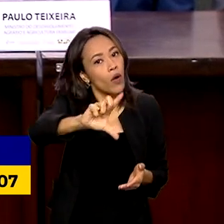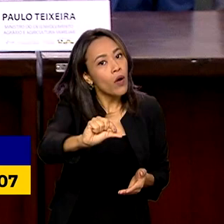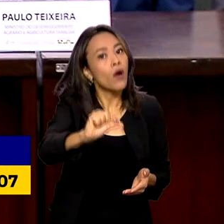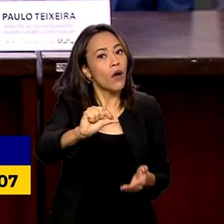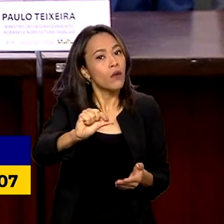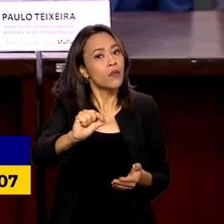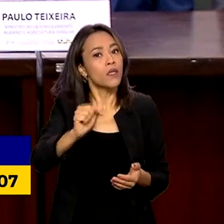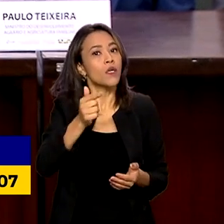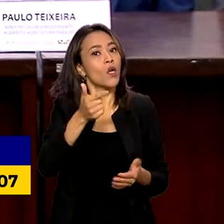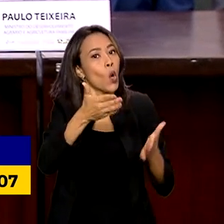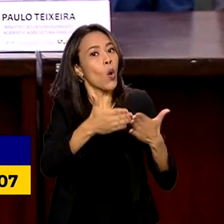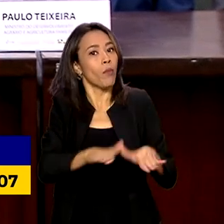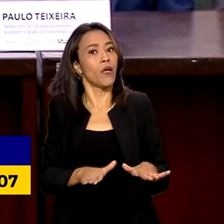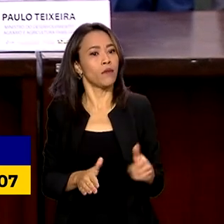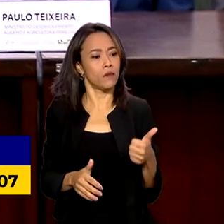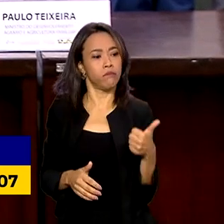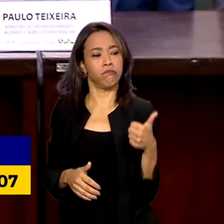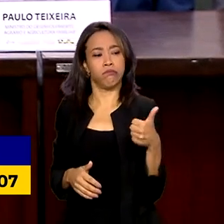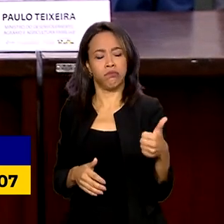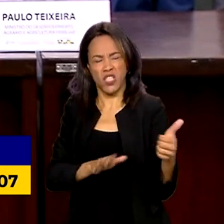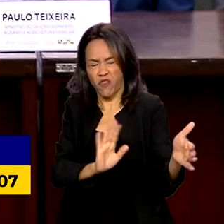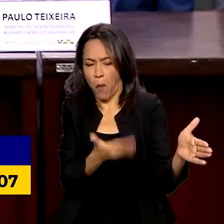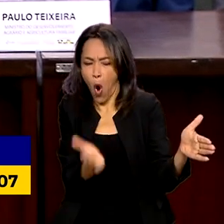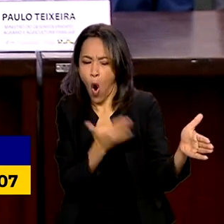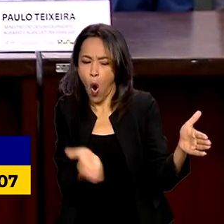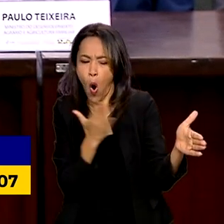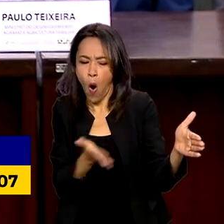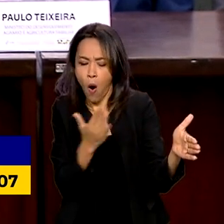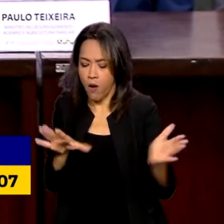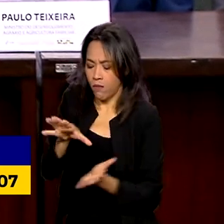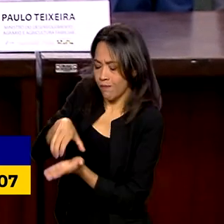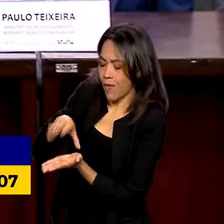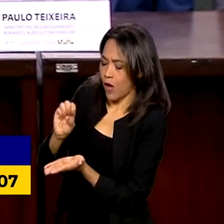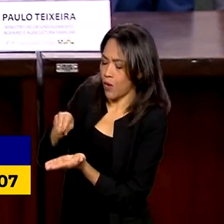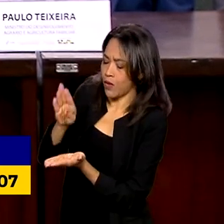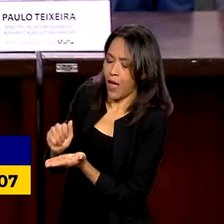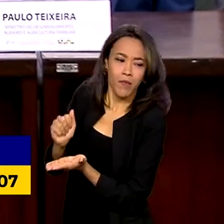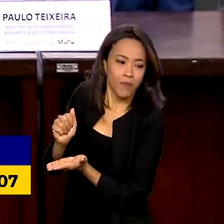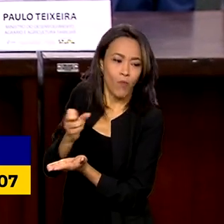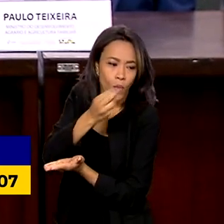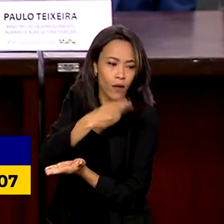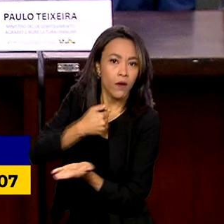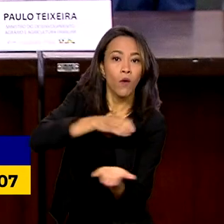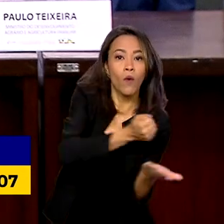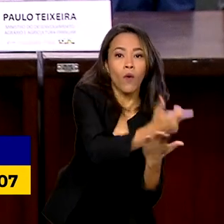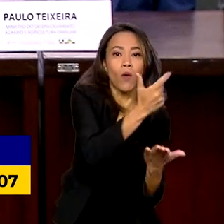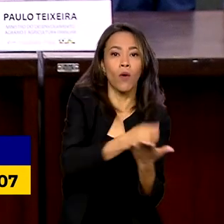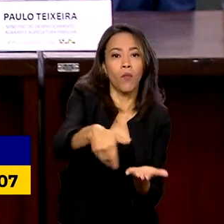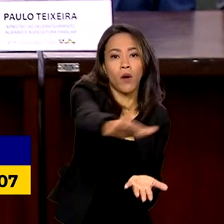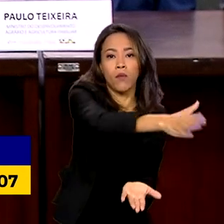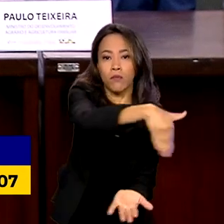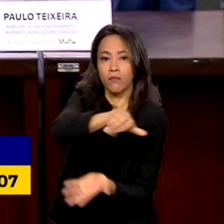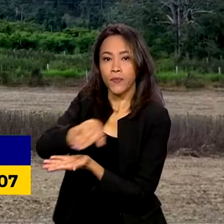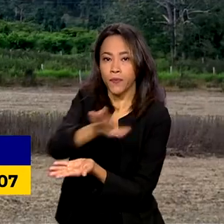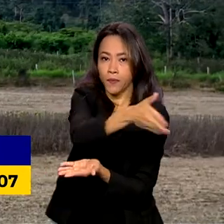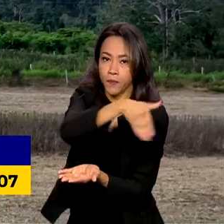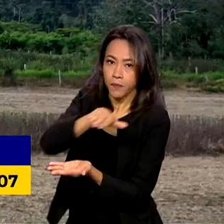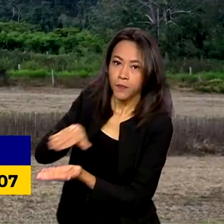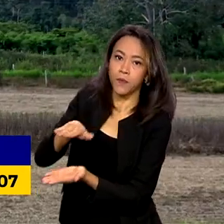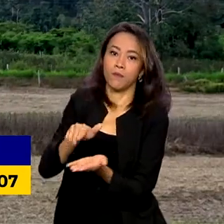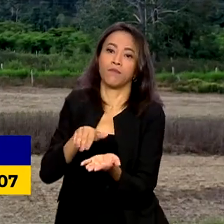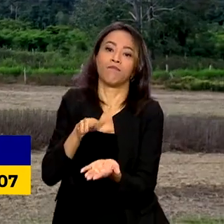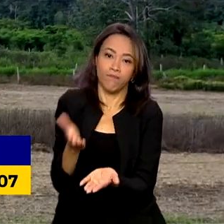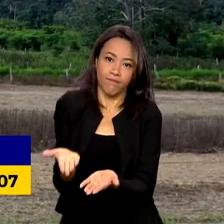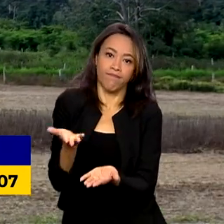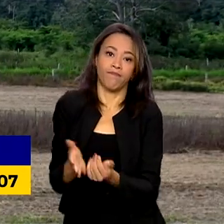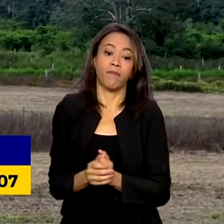compensador, se tiver uma produção em excesso, nós temos as condições físicas também para fazer o armazenamento. Estão